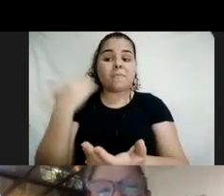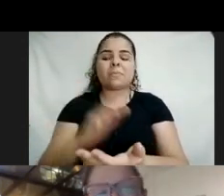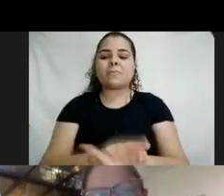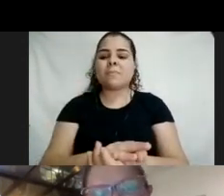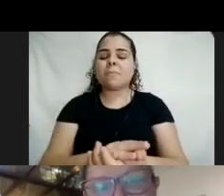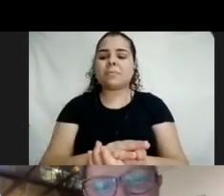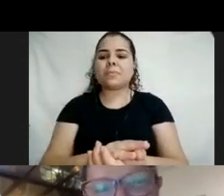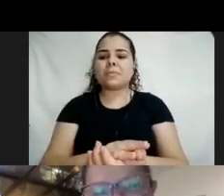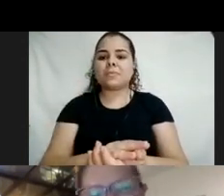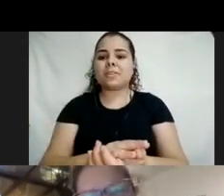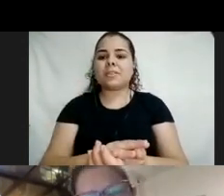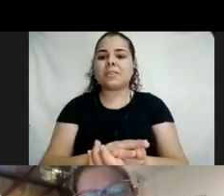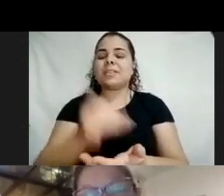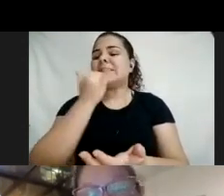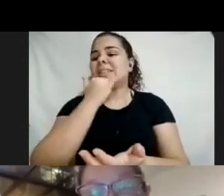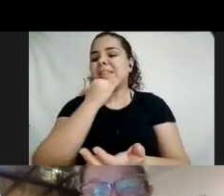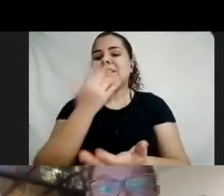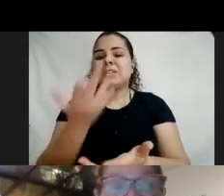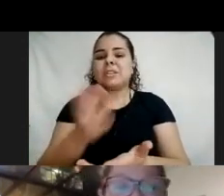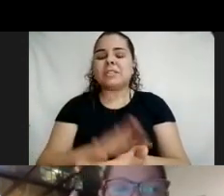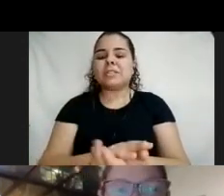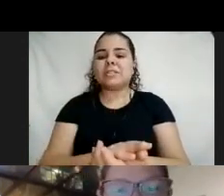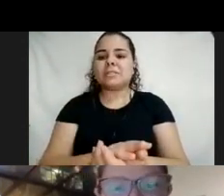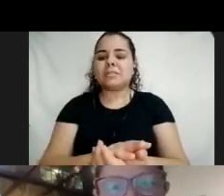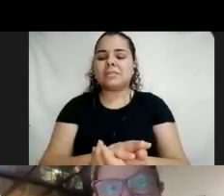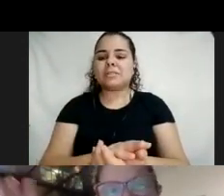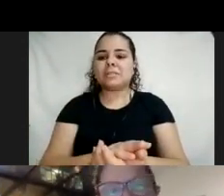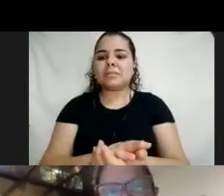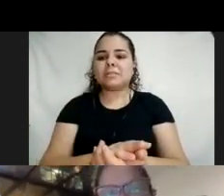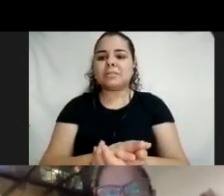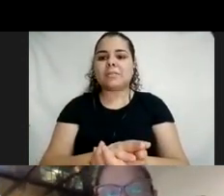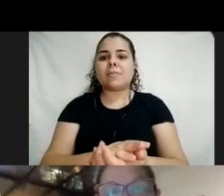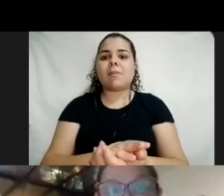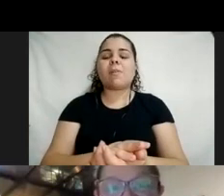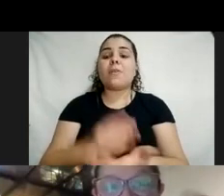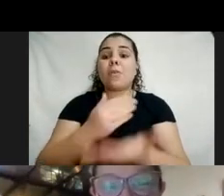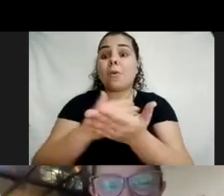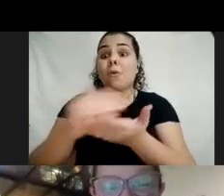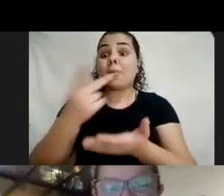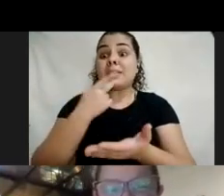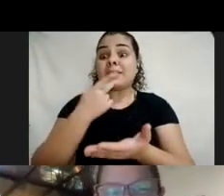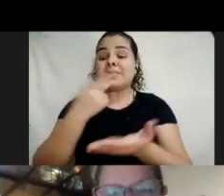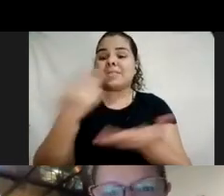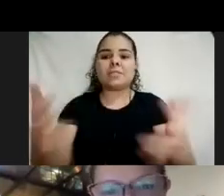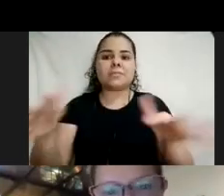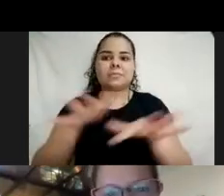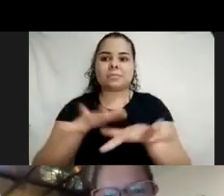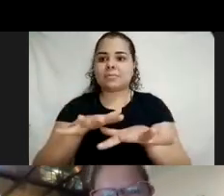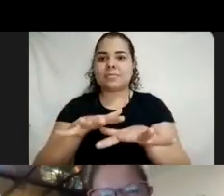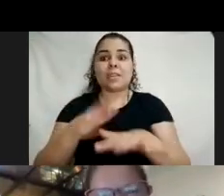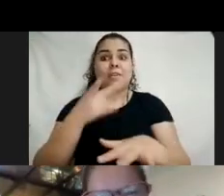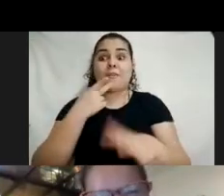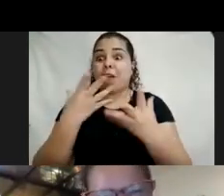Ah, não. Desculpa, gente. É que eu falo que quando toca na tecla da inclusão, me manda ficar quieta que eu sou pior que a Sabrina.